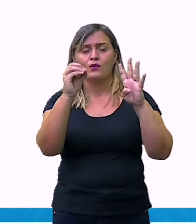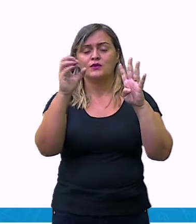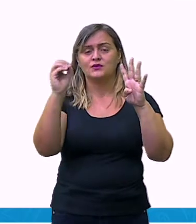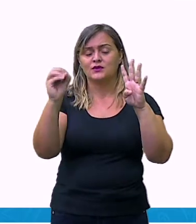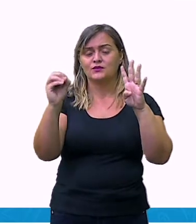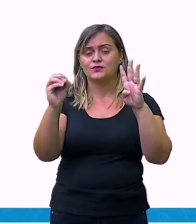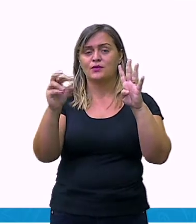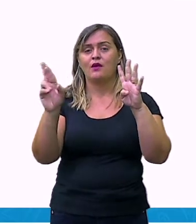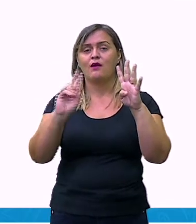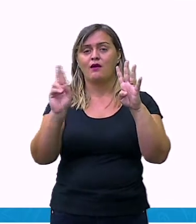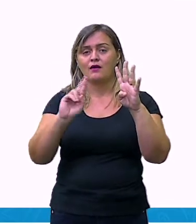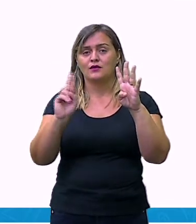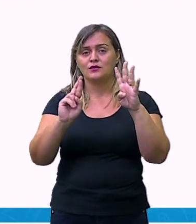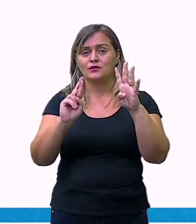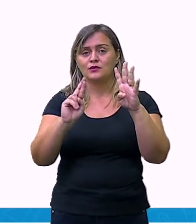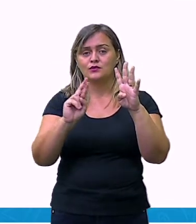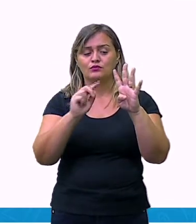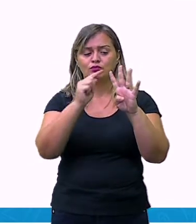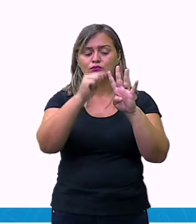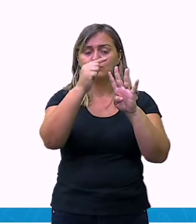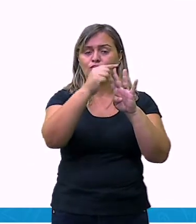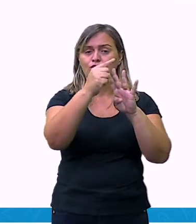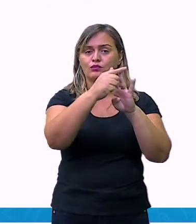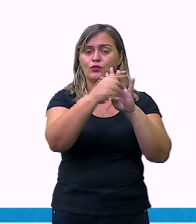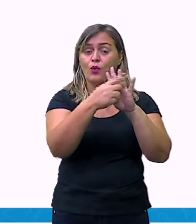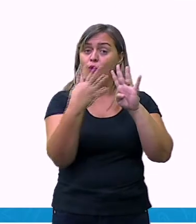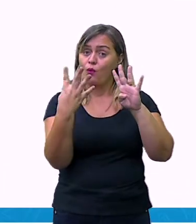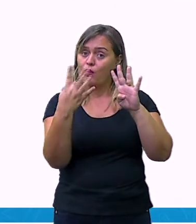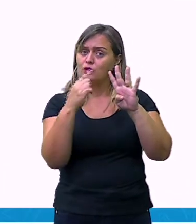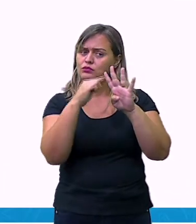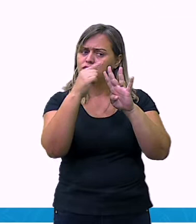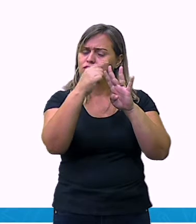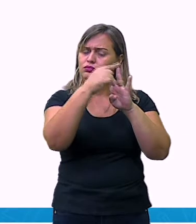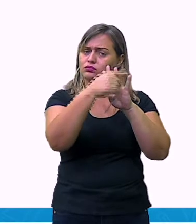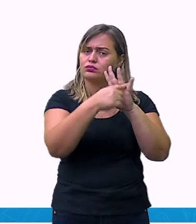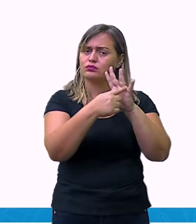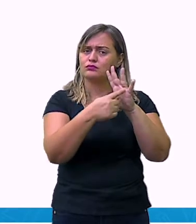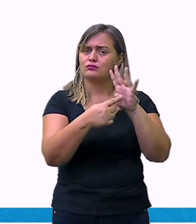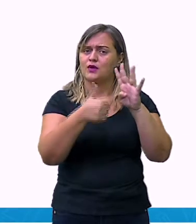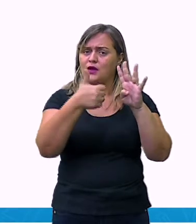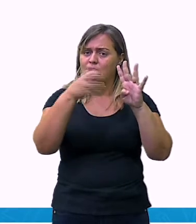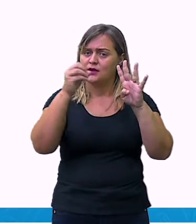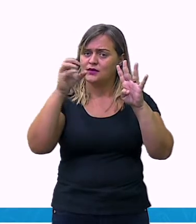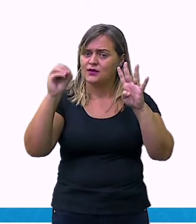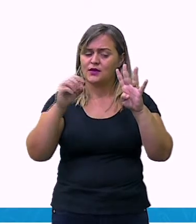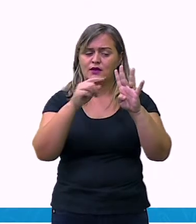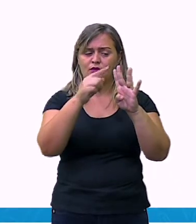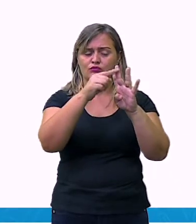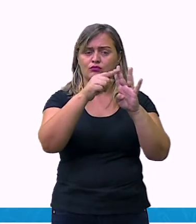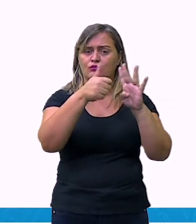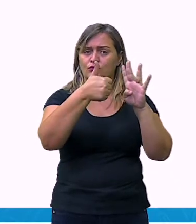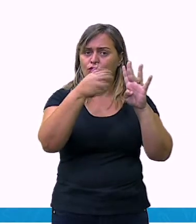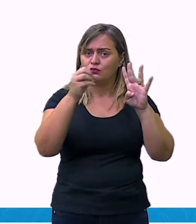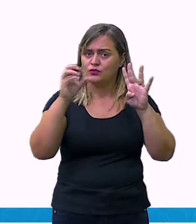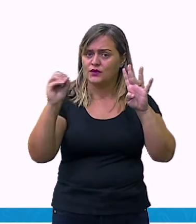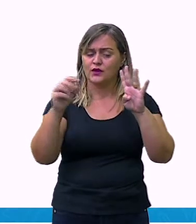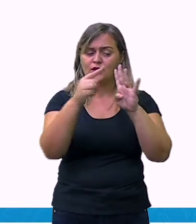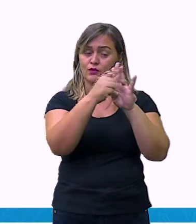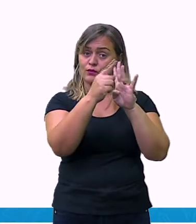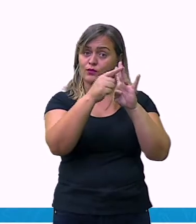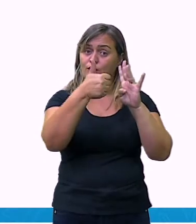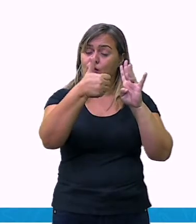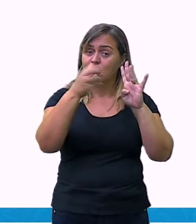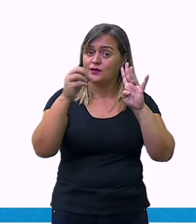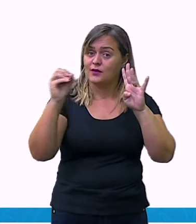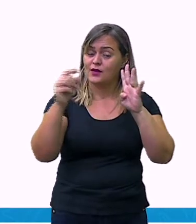Eu tenho 4, não é? 4 vezes 100. Isso significa que a cada 100, eu terei